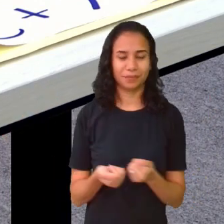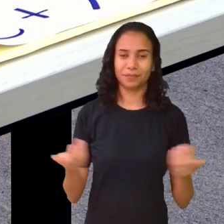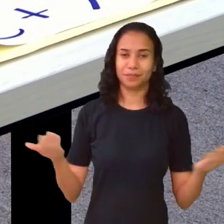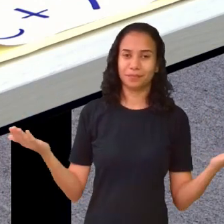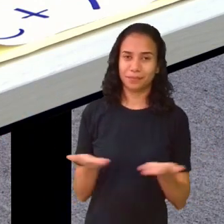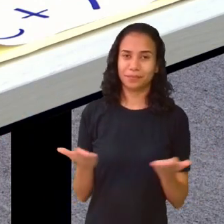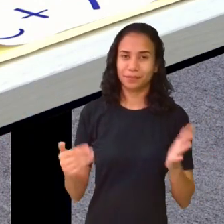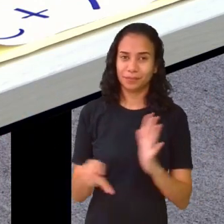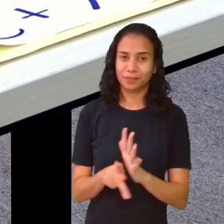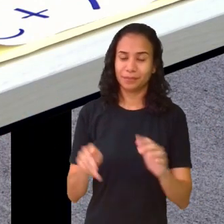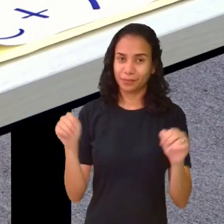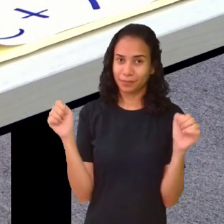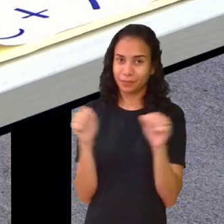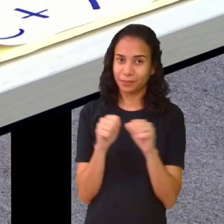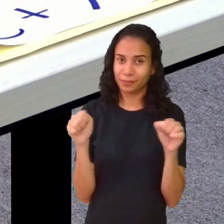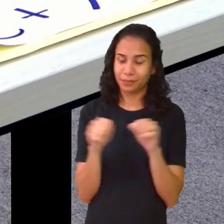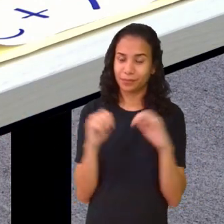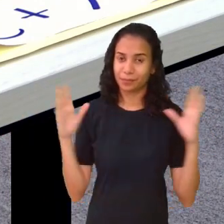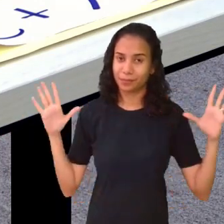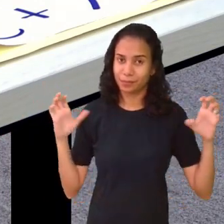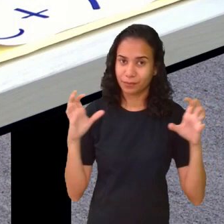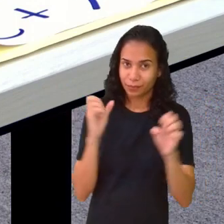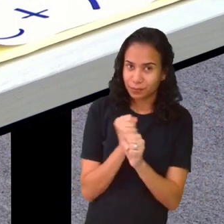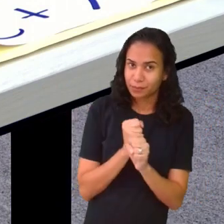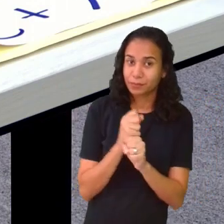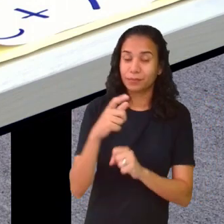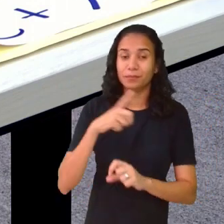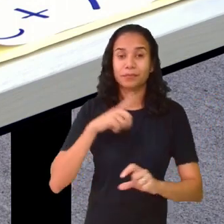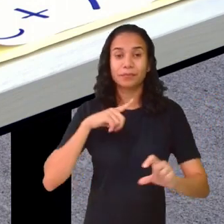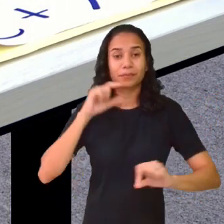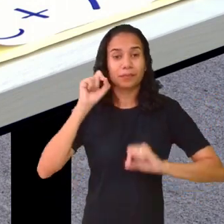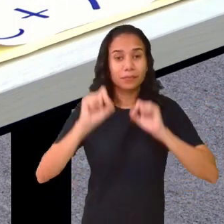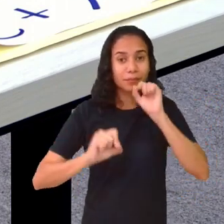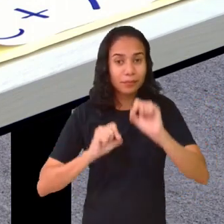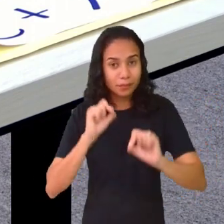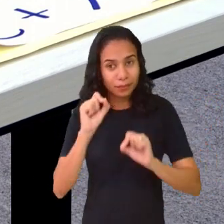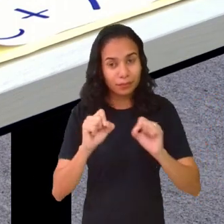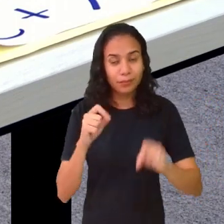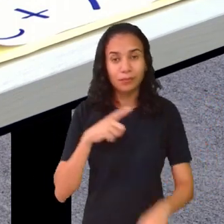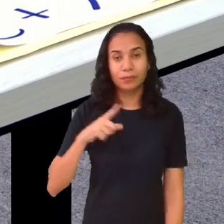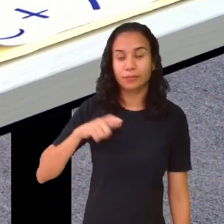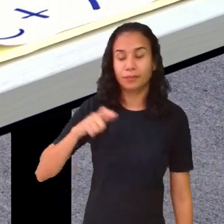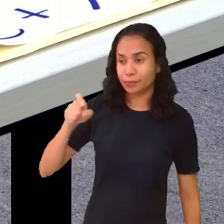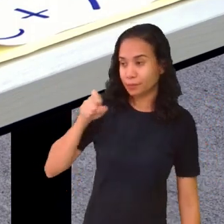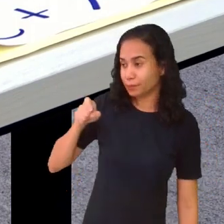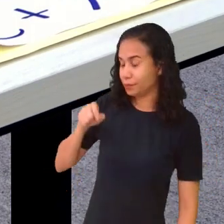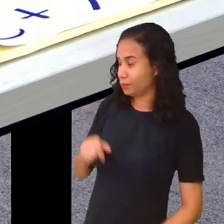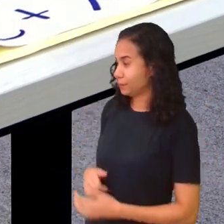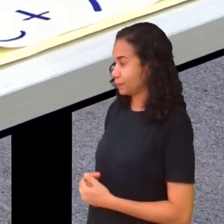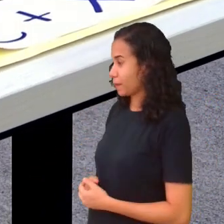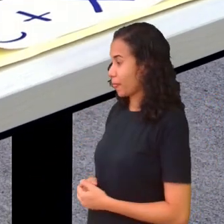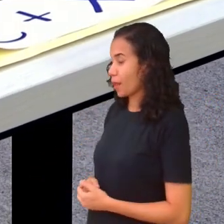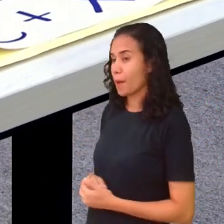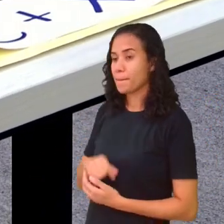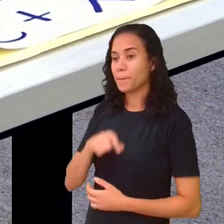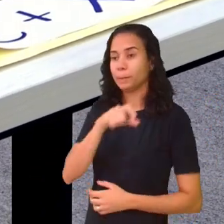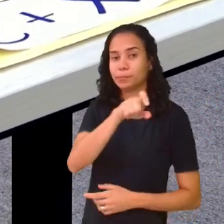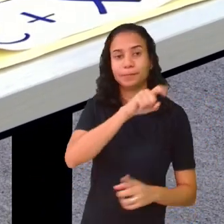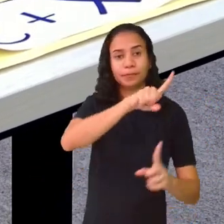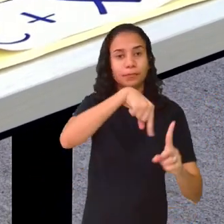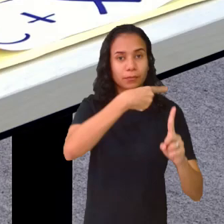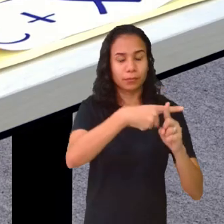eu vou fazer as contas. O que é que eu tenho aqui? Eu tenho um x positivo.